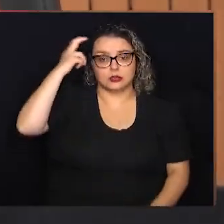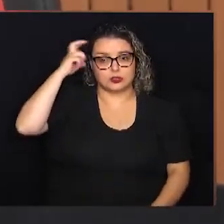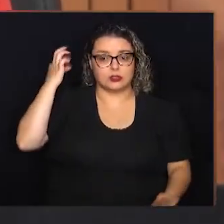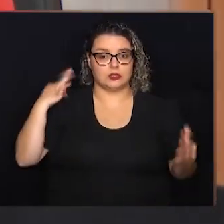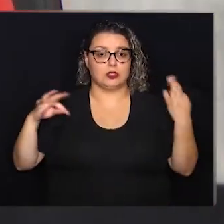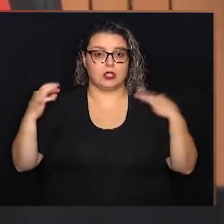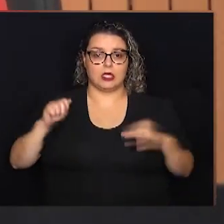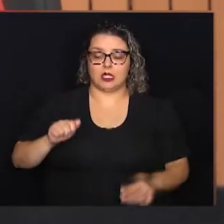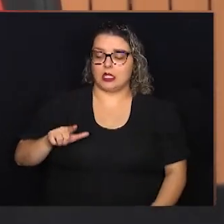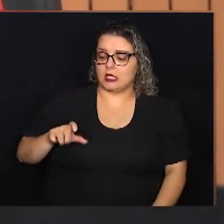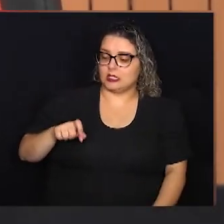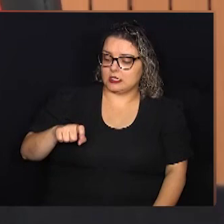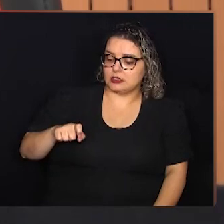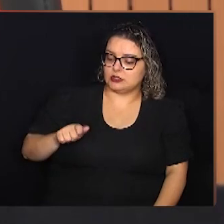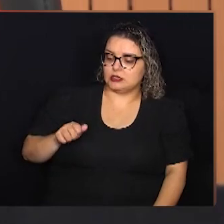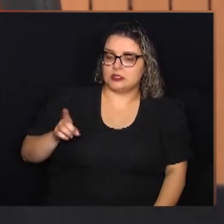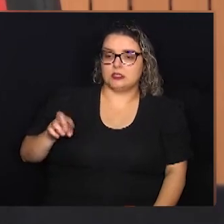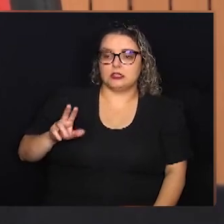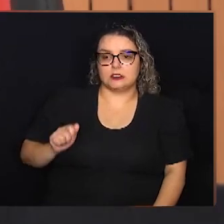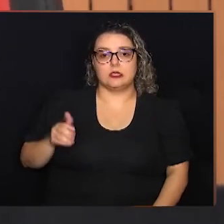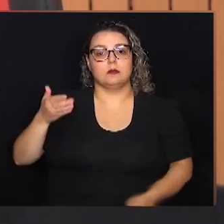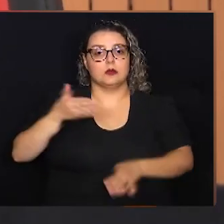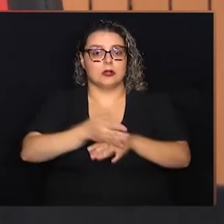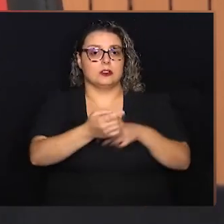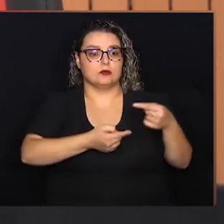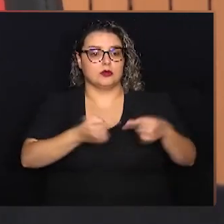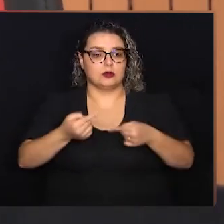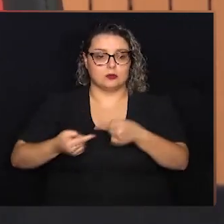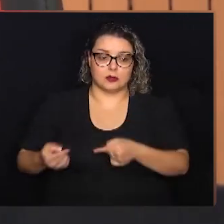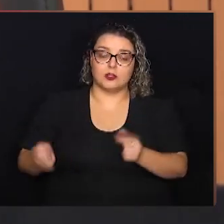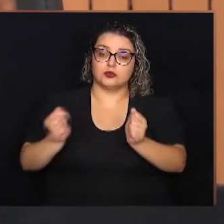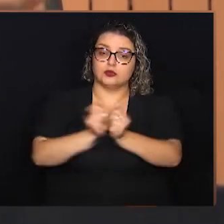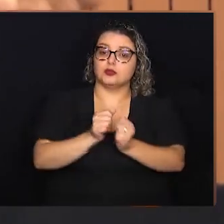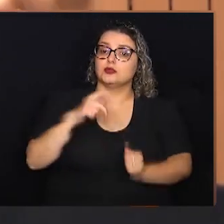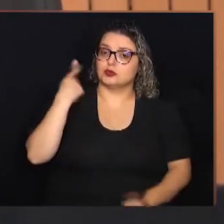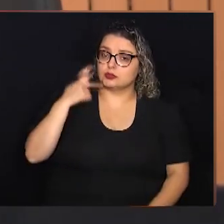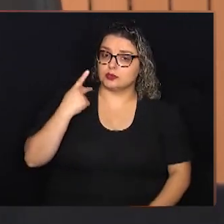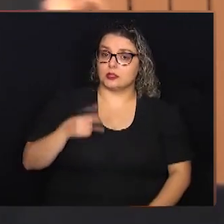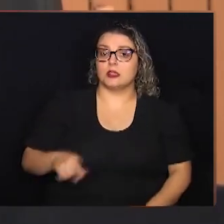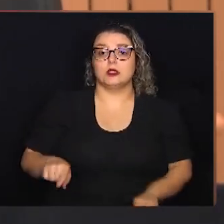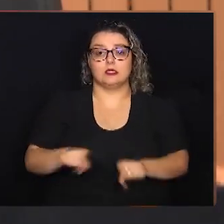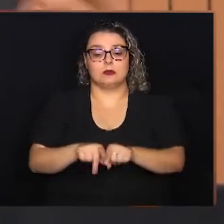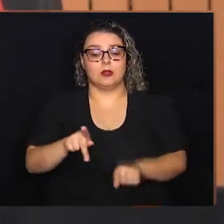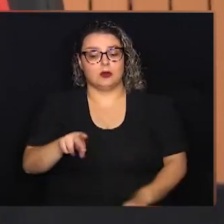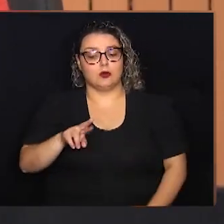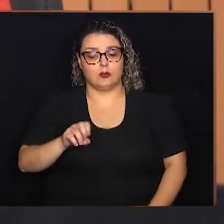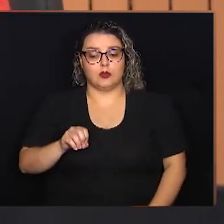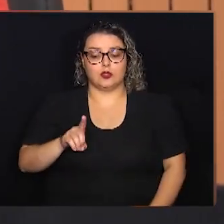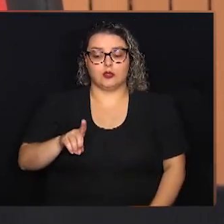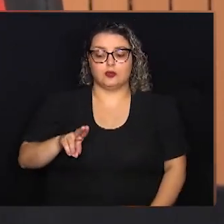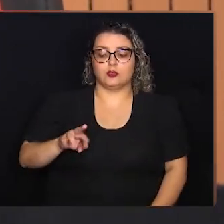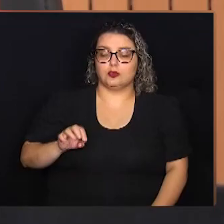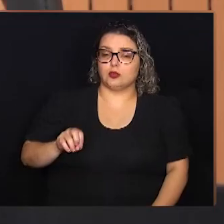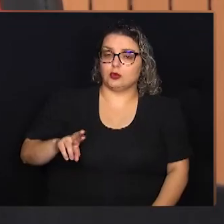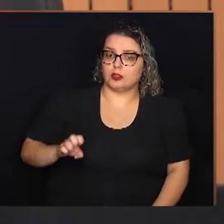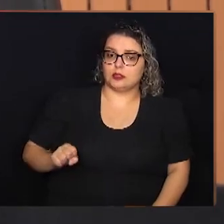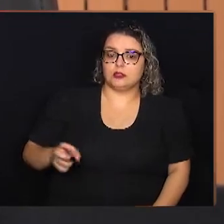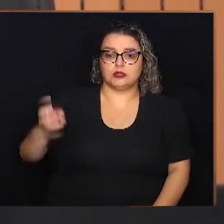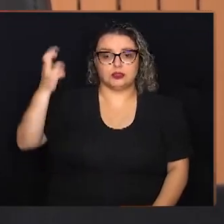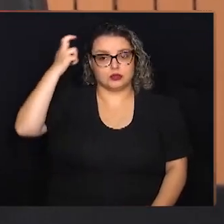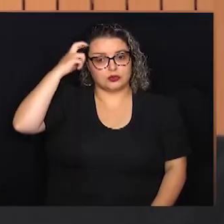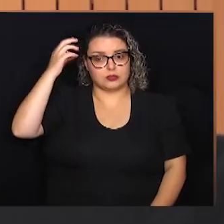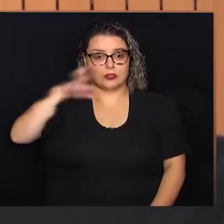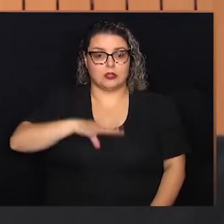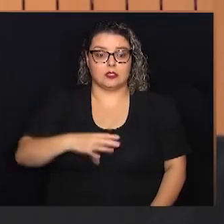A secretária de Cultura e Turismo, Alexandra Caprioli, participou do debate com os parlamentares e com os produtores de cultura de